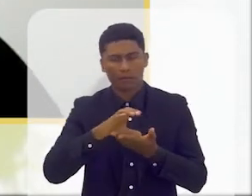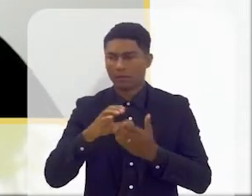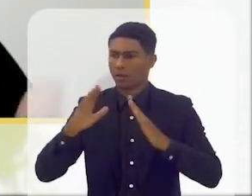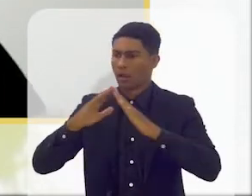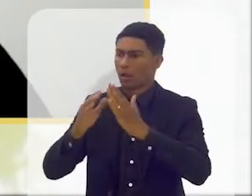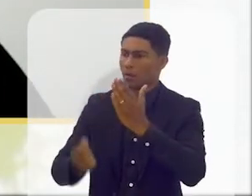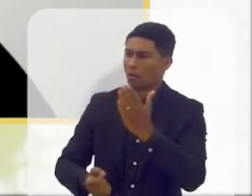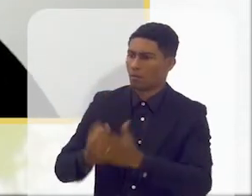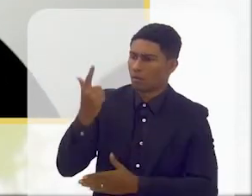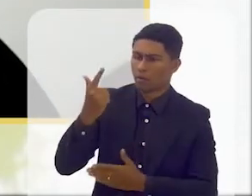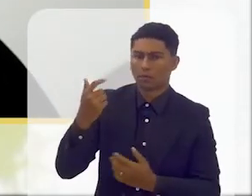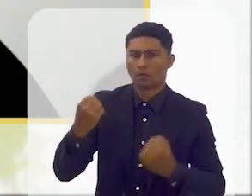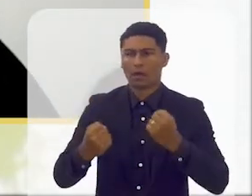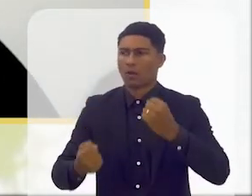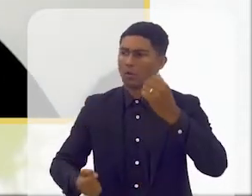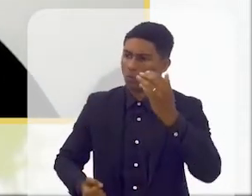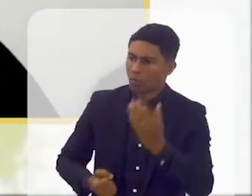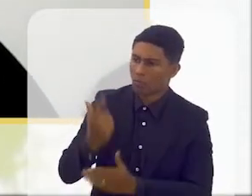nosso carro, etc.